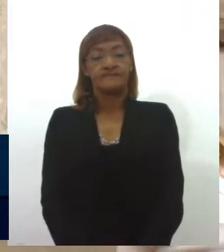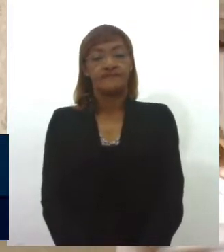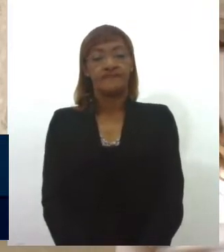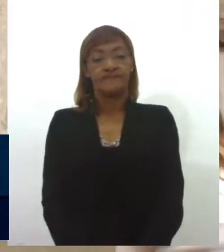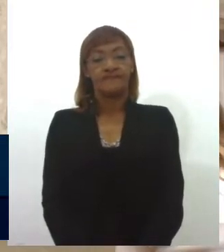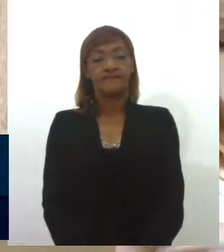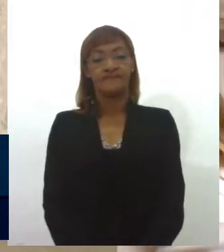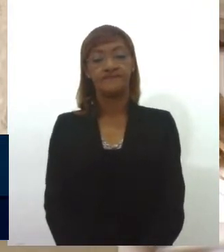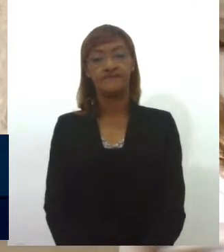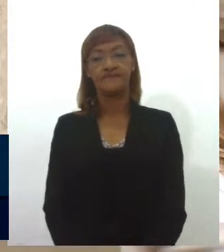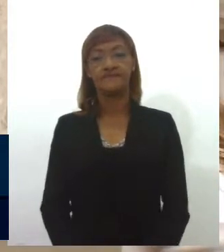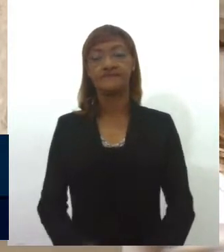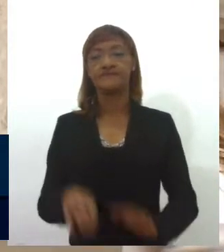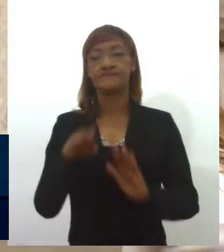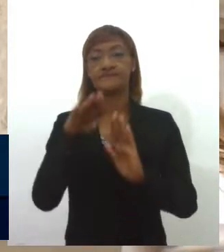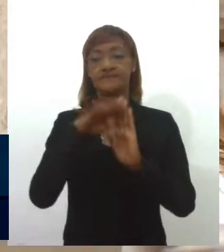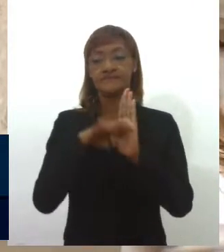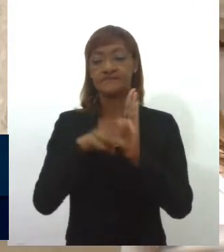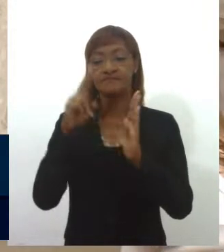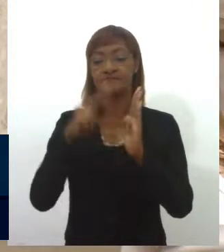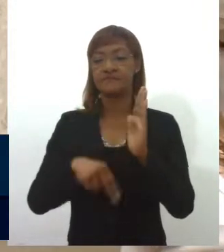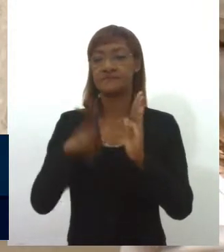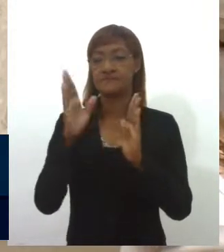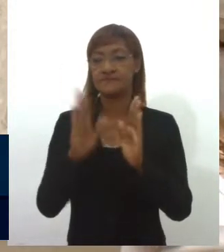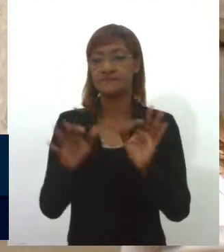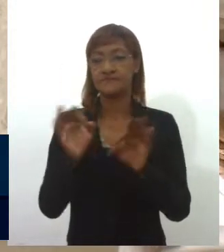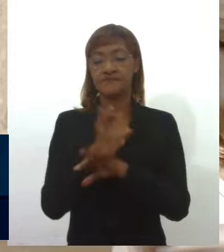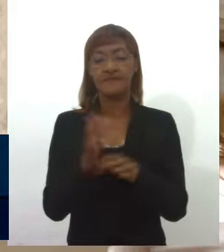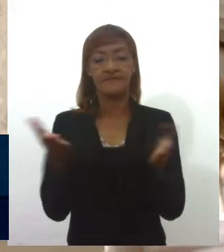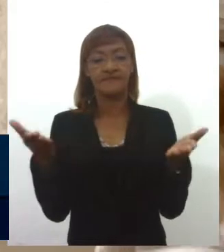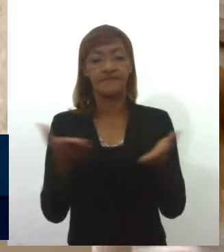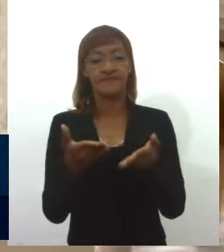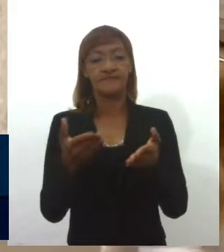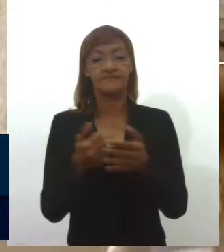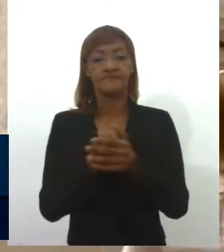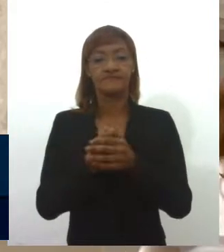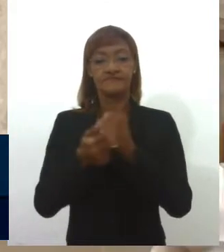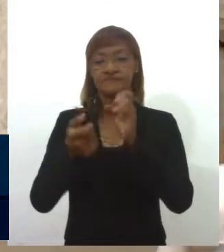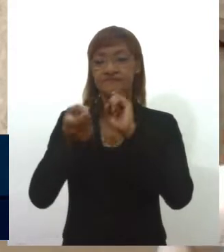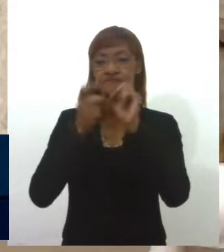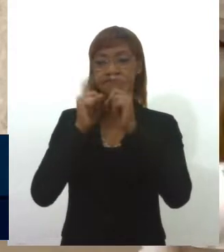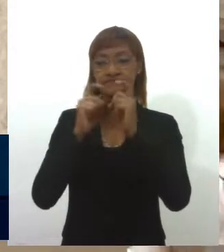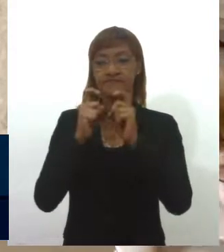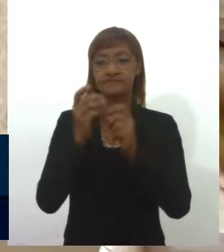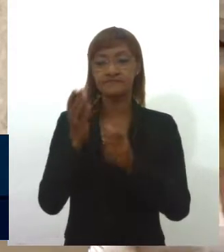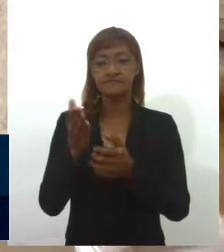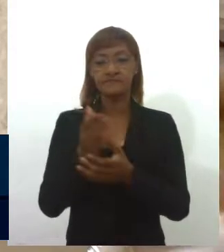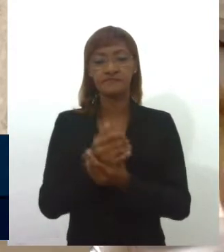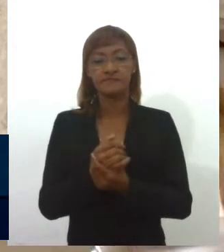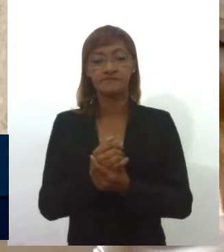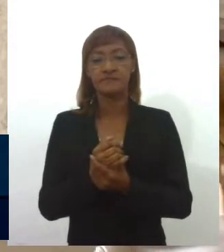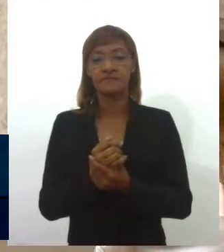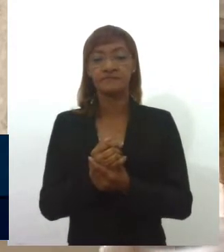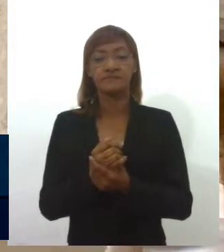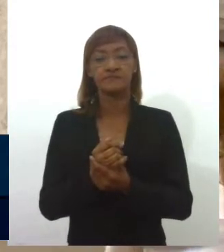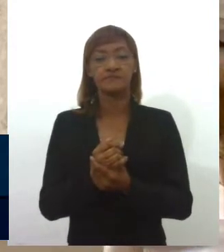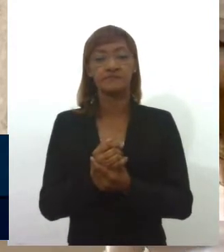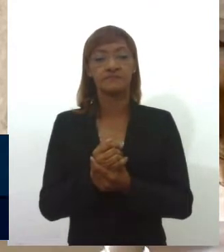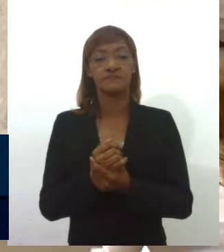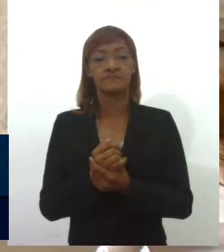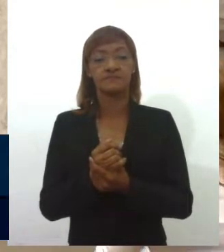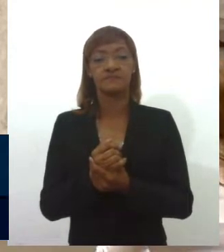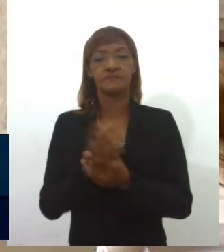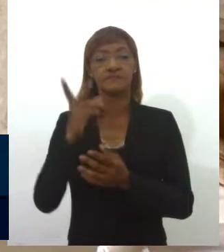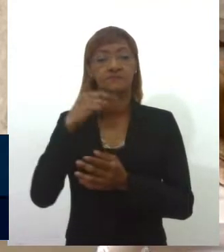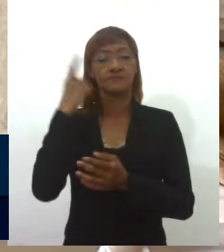Lido o expediente do dia, passamos ao pequeno expediente, com a palavra o